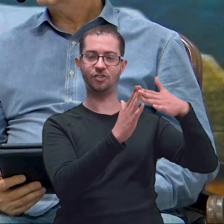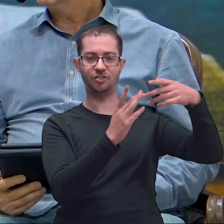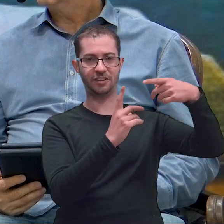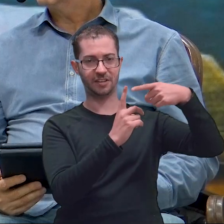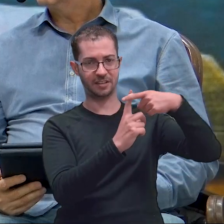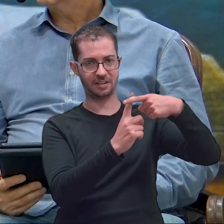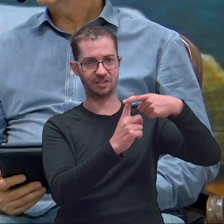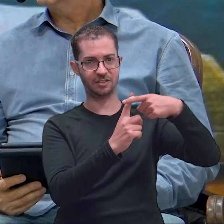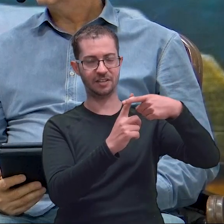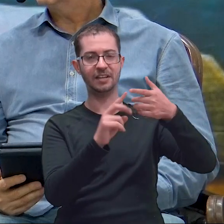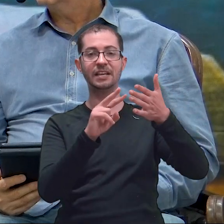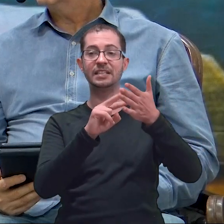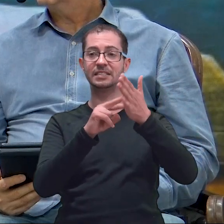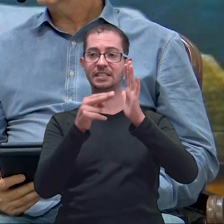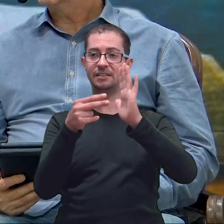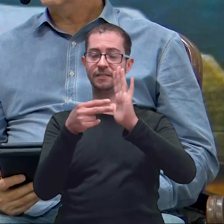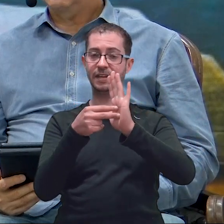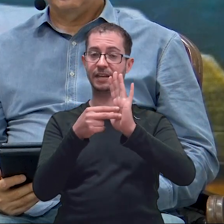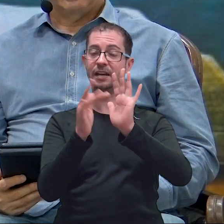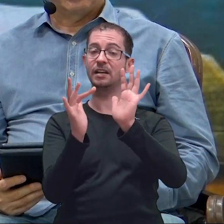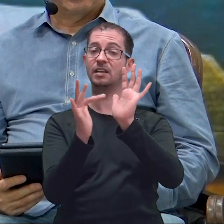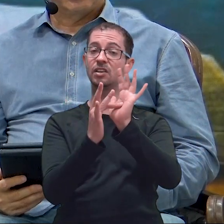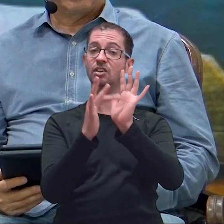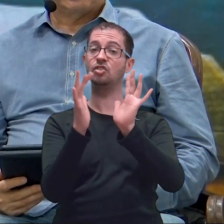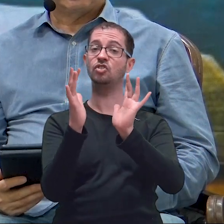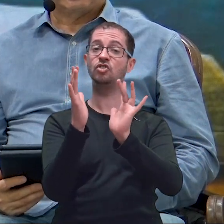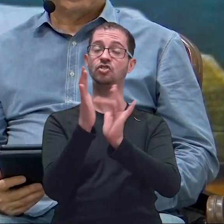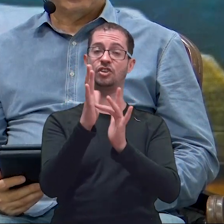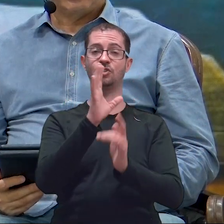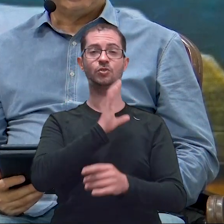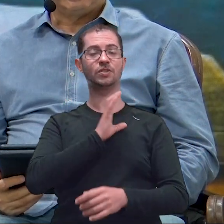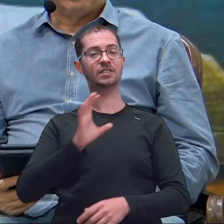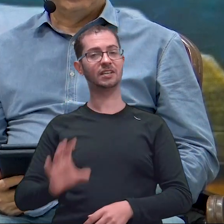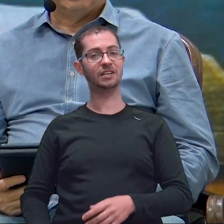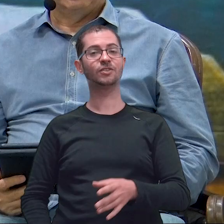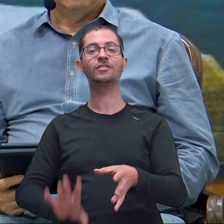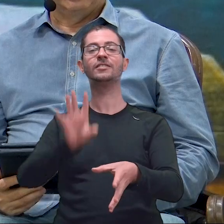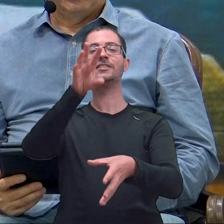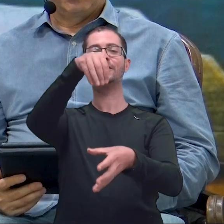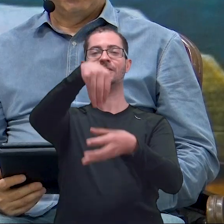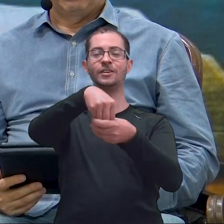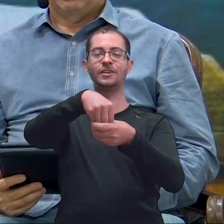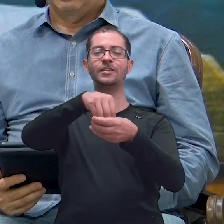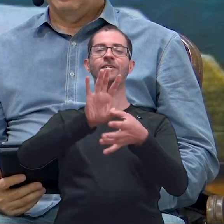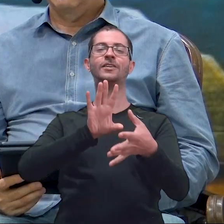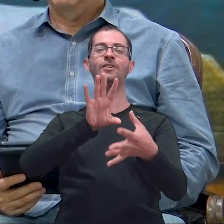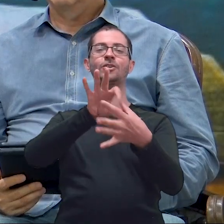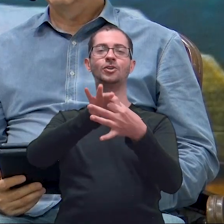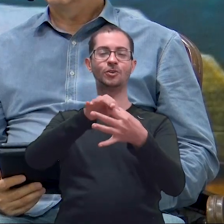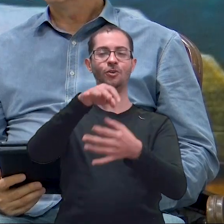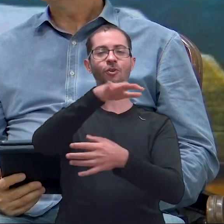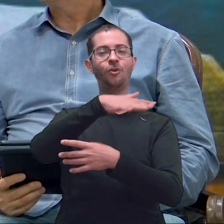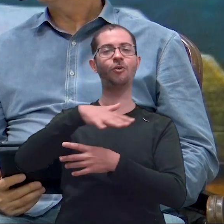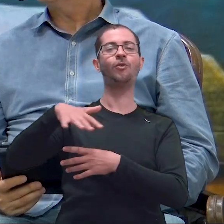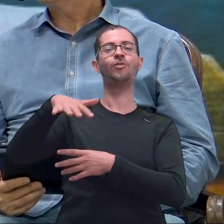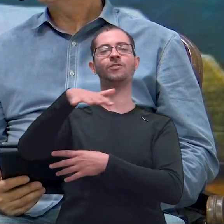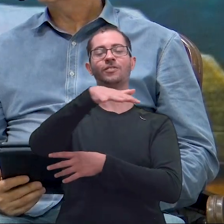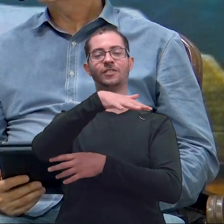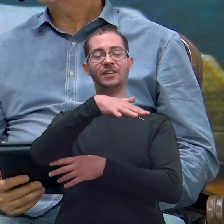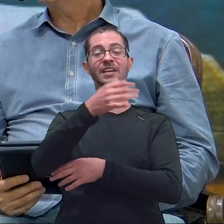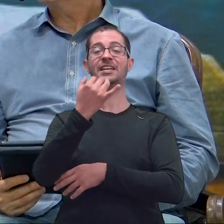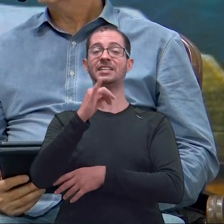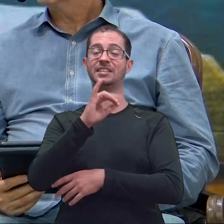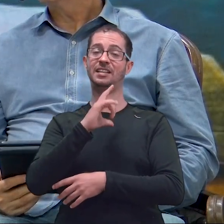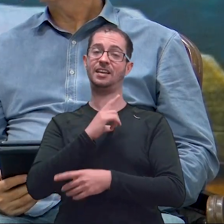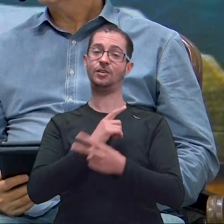que ele, Jesus Cristo, anda no meio da igreja. Ele habita em nós. Então, onde está dois